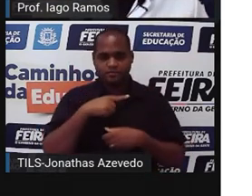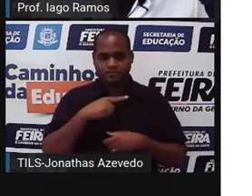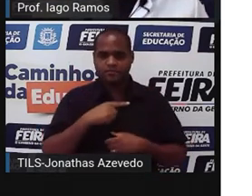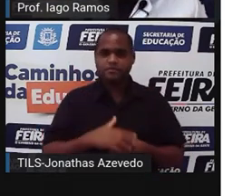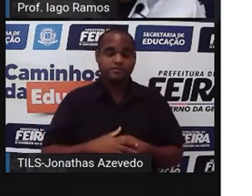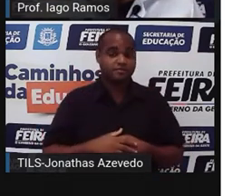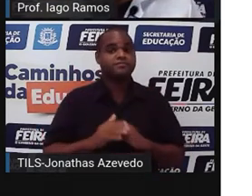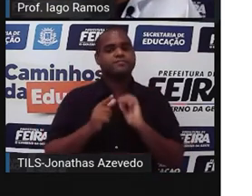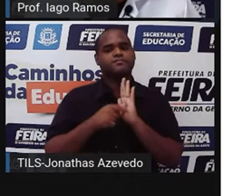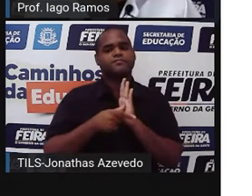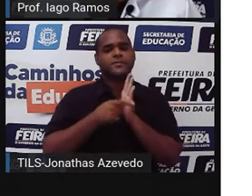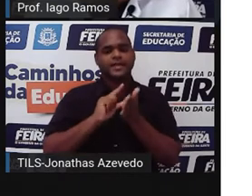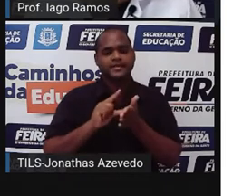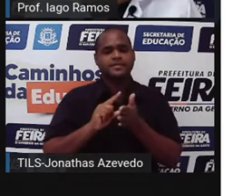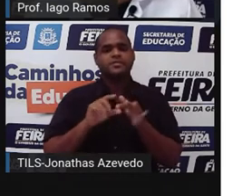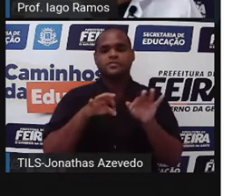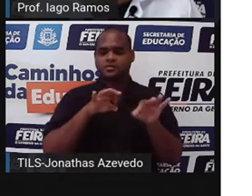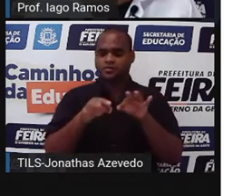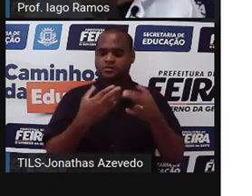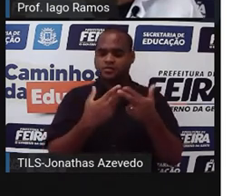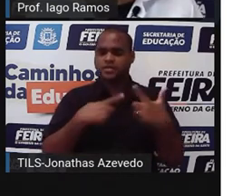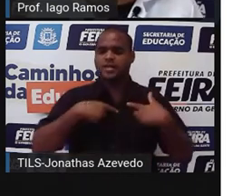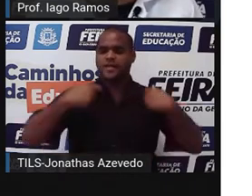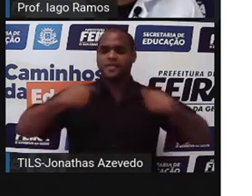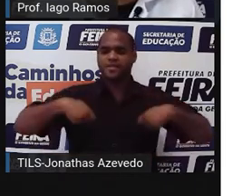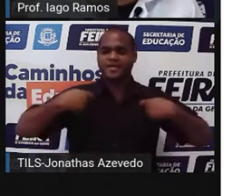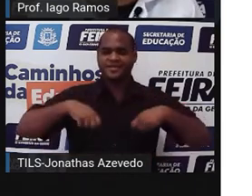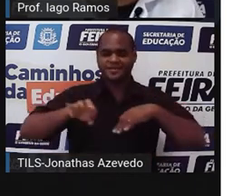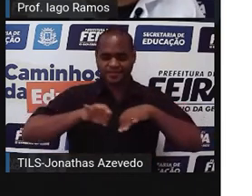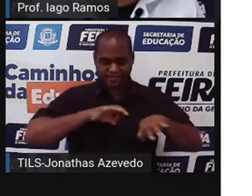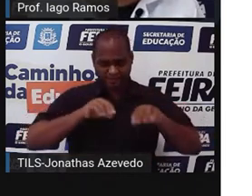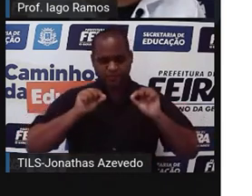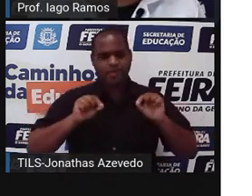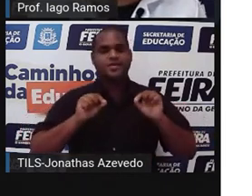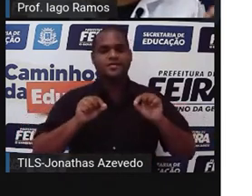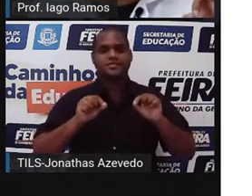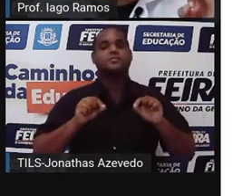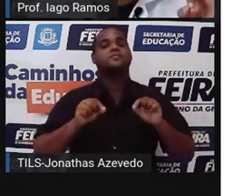antes de organizar, o que é que a gente precisa construir aqui, né?